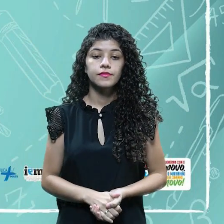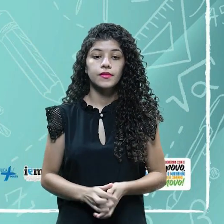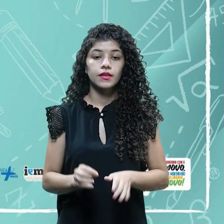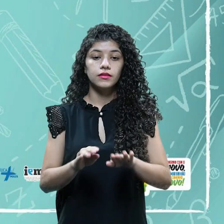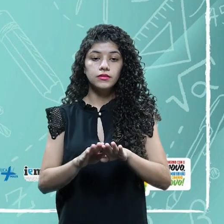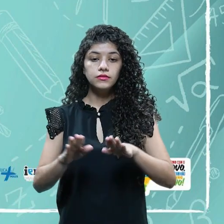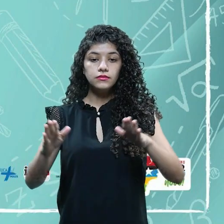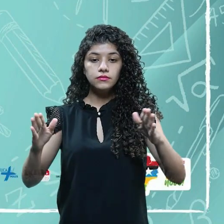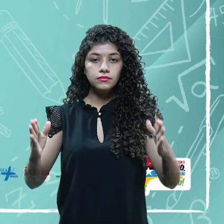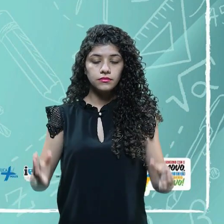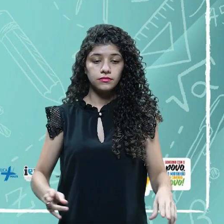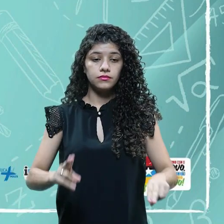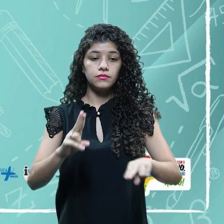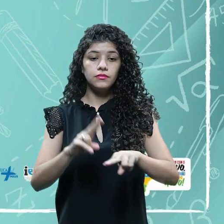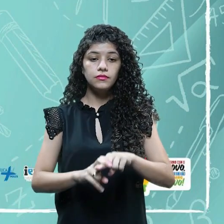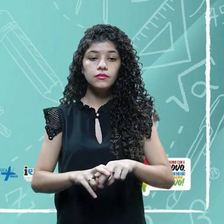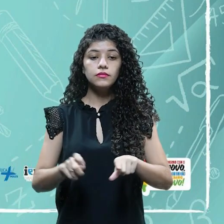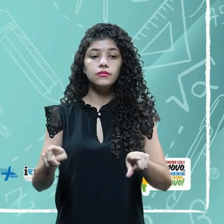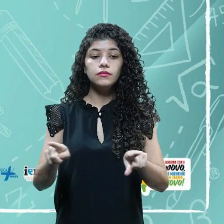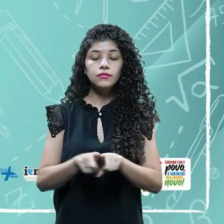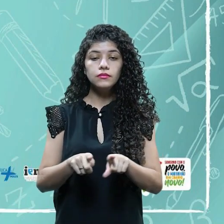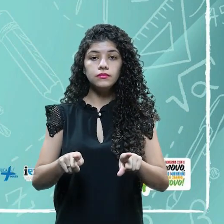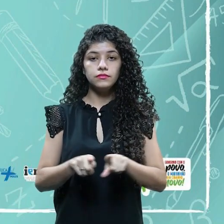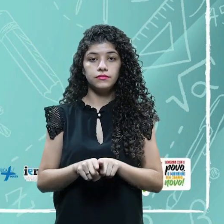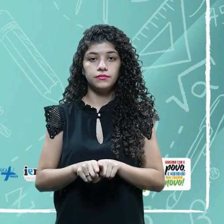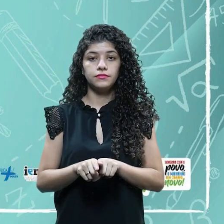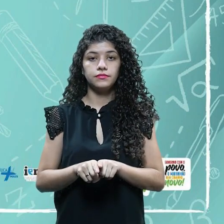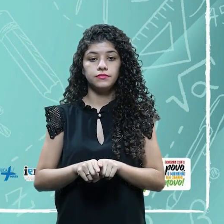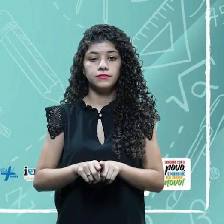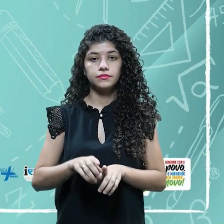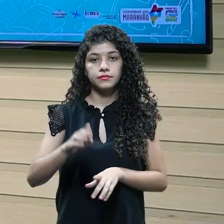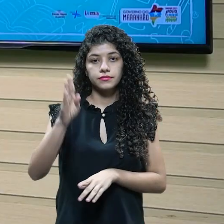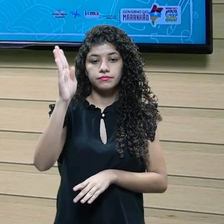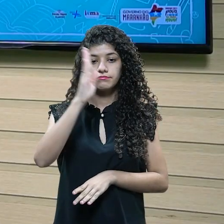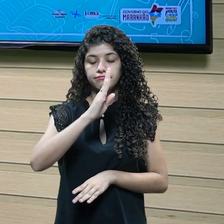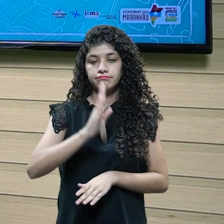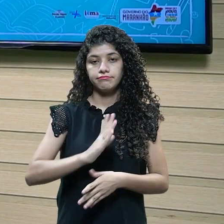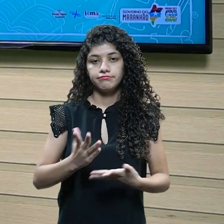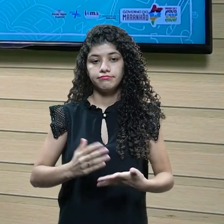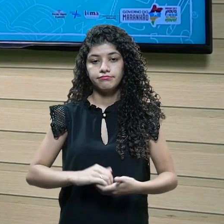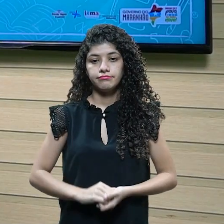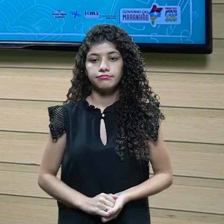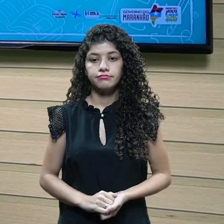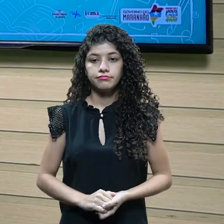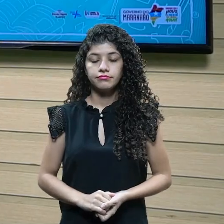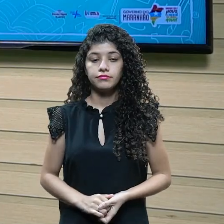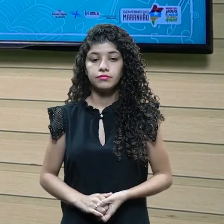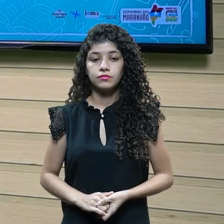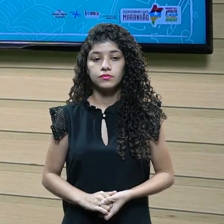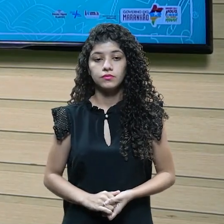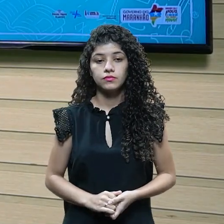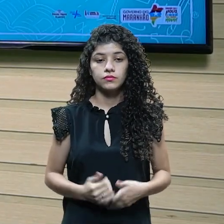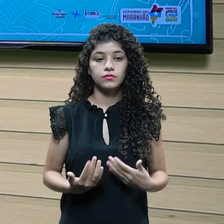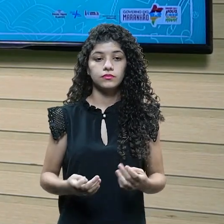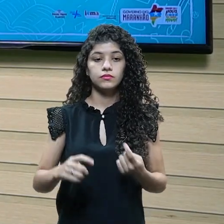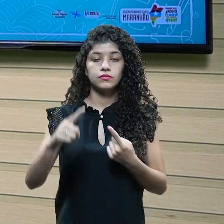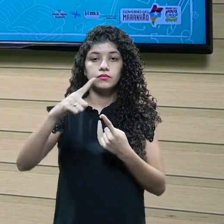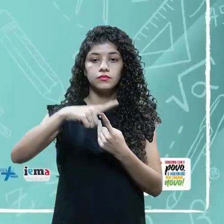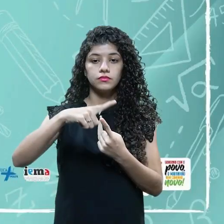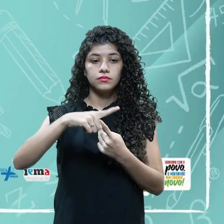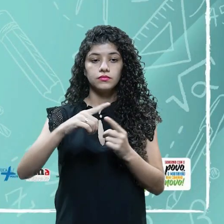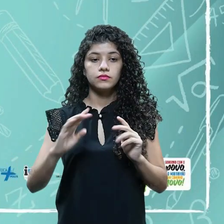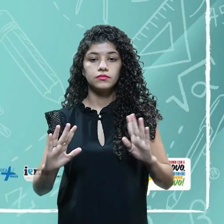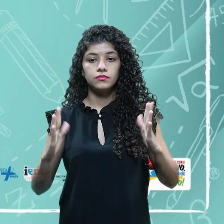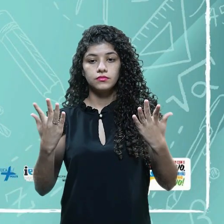e mesas e símbolos nacionais. Então, vamos conhecer. Então, a gente vai falar hoje dos tipos de cerimonial.